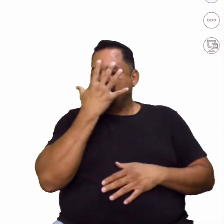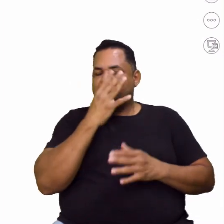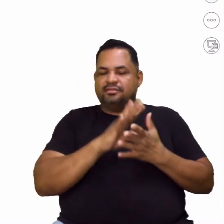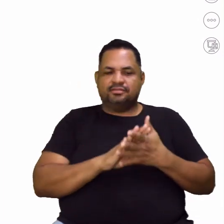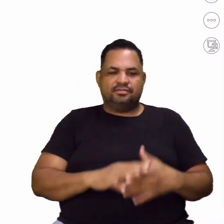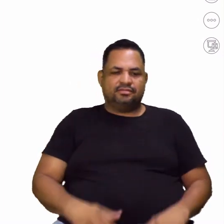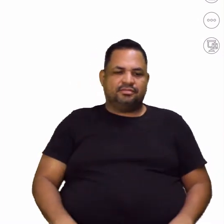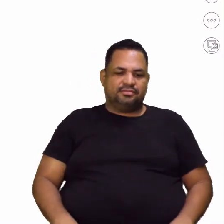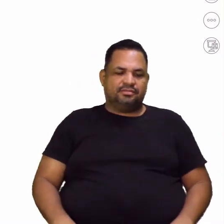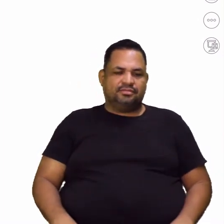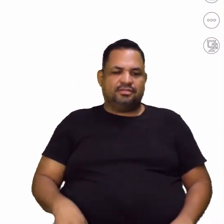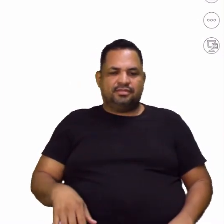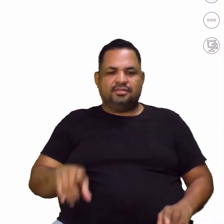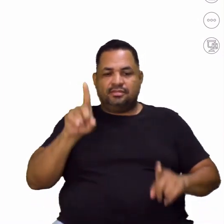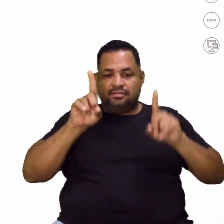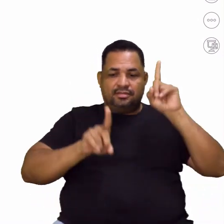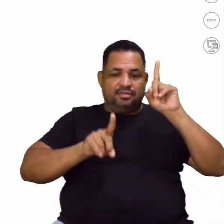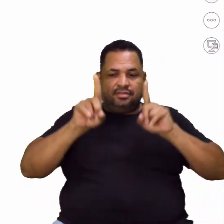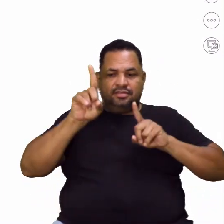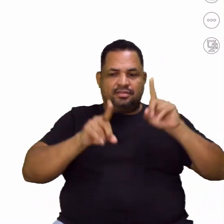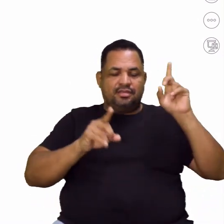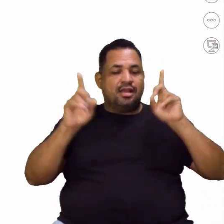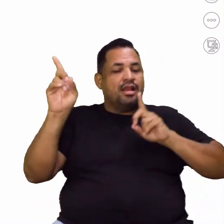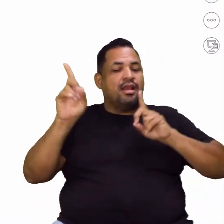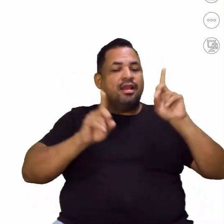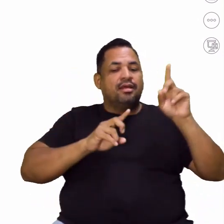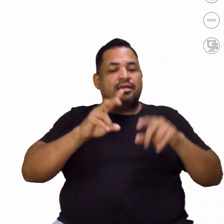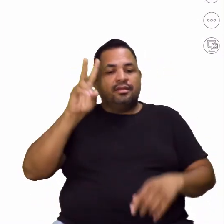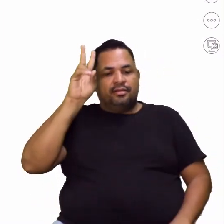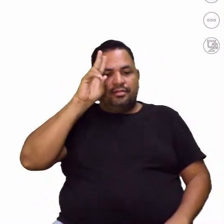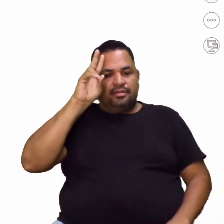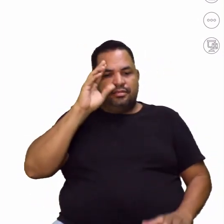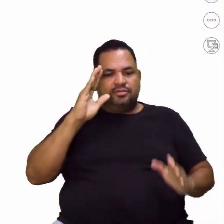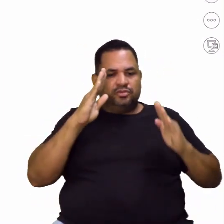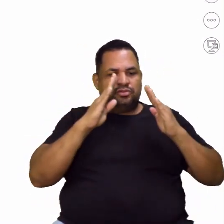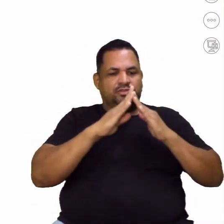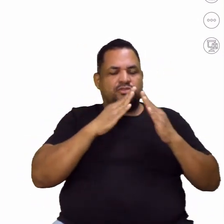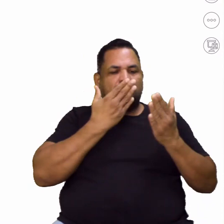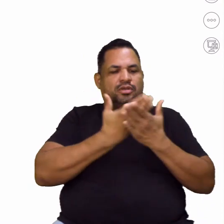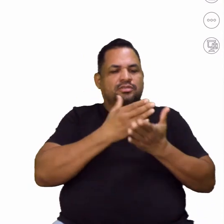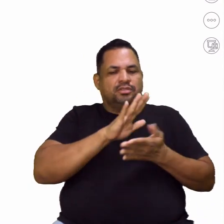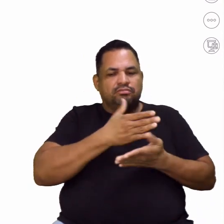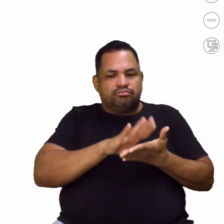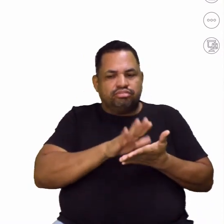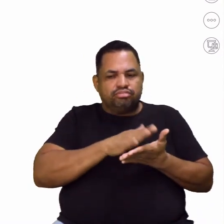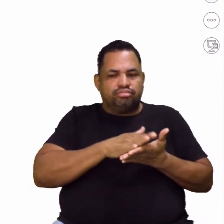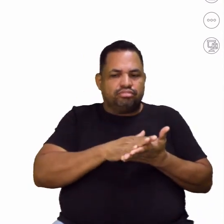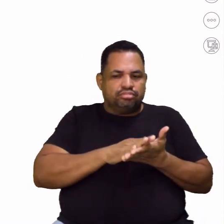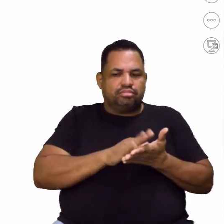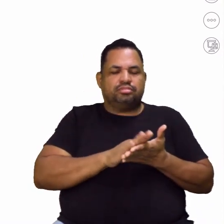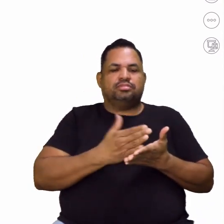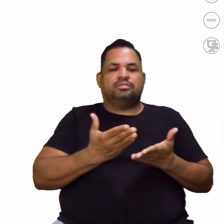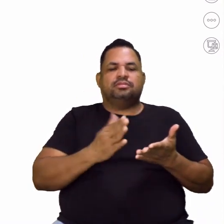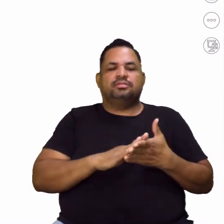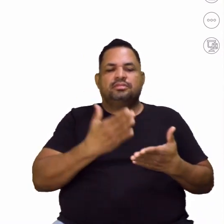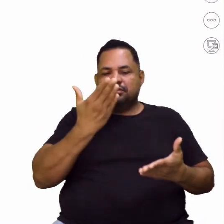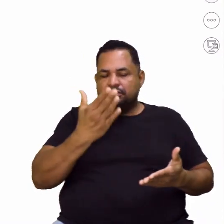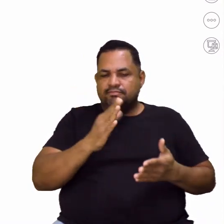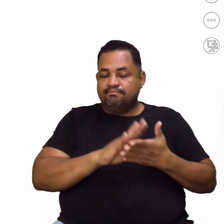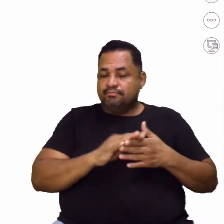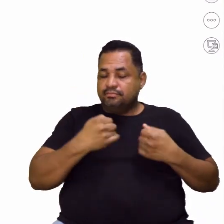lembrar da sua escola aqui? De samba, a mangueira. Então, a gente tem que ter esse cuidado.